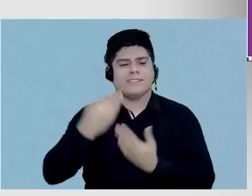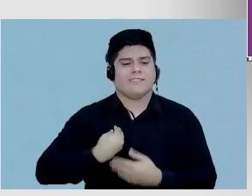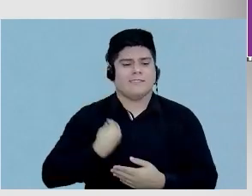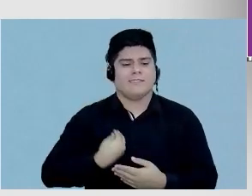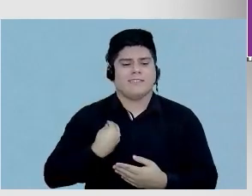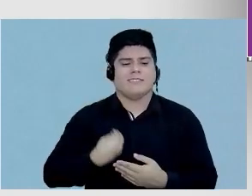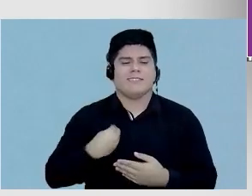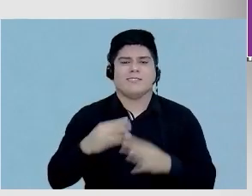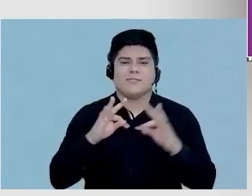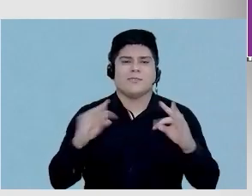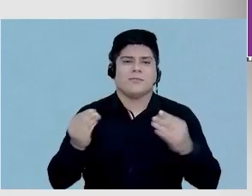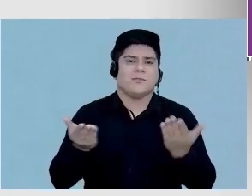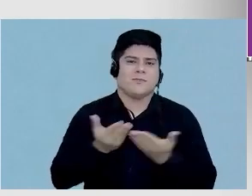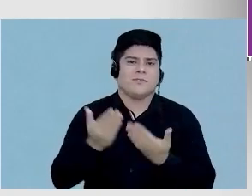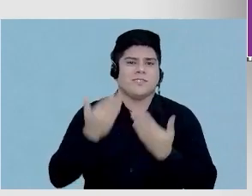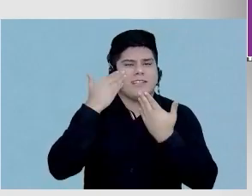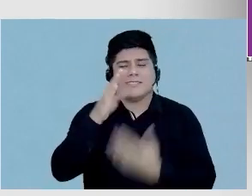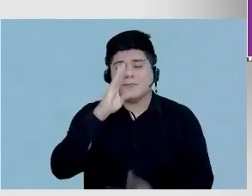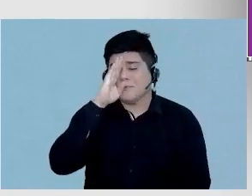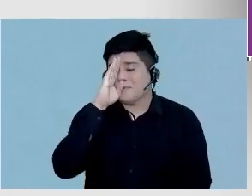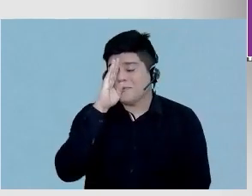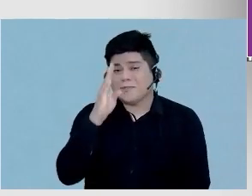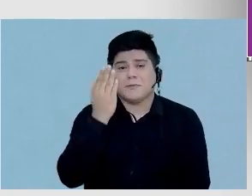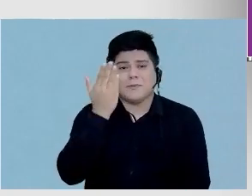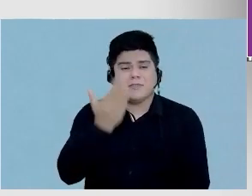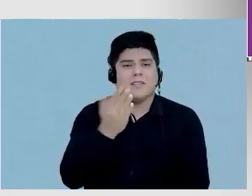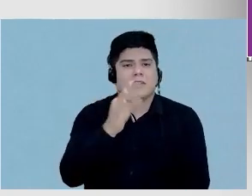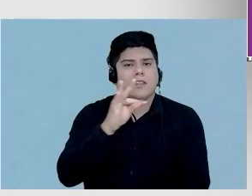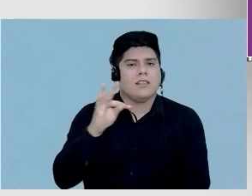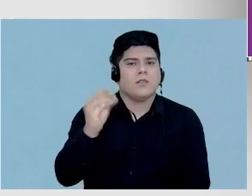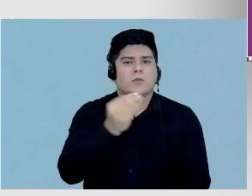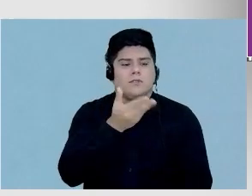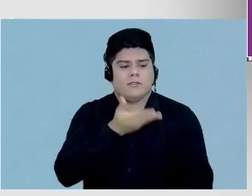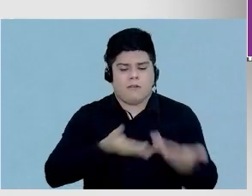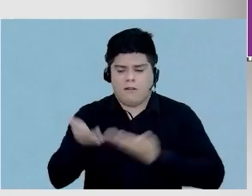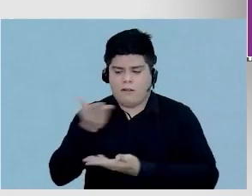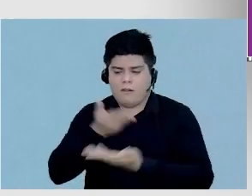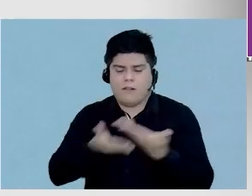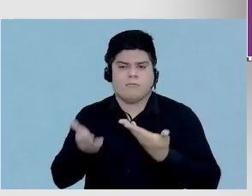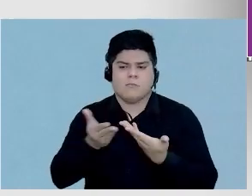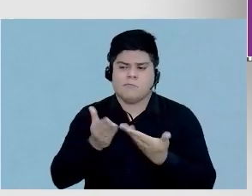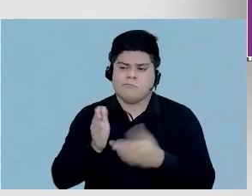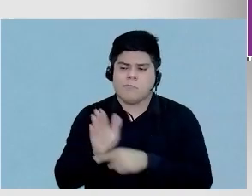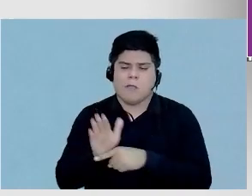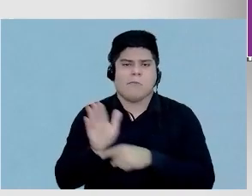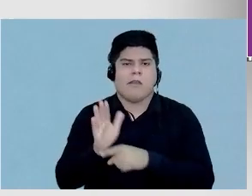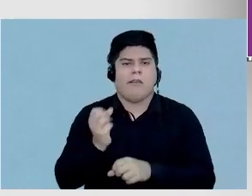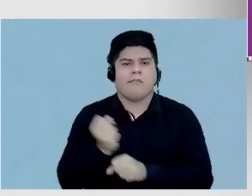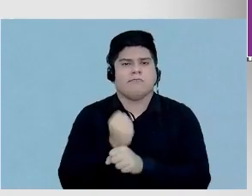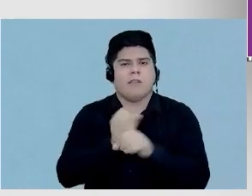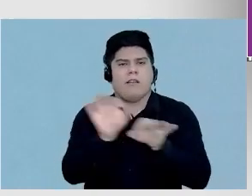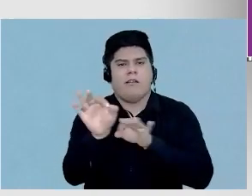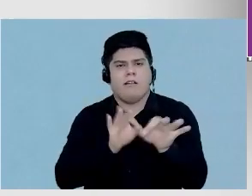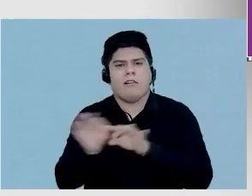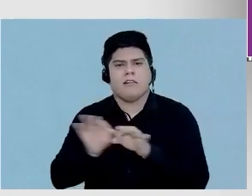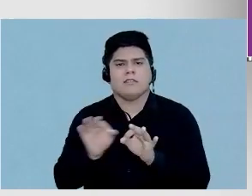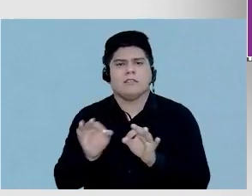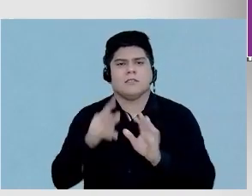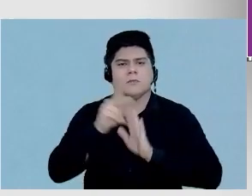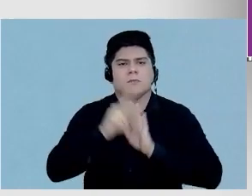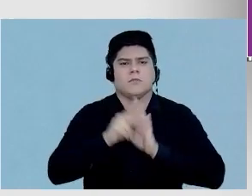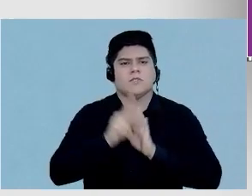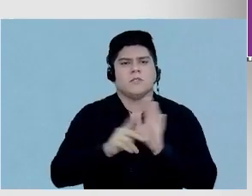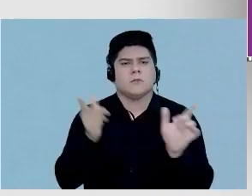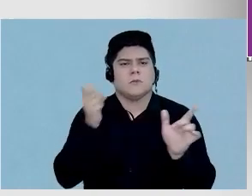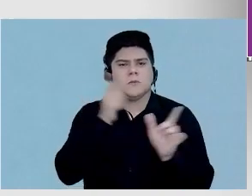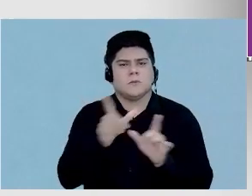mundo hoje. E agradecer principalmente, né? Todos que se envolveram para construir e concretizar esse projeto, tá?